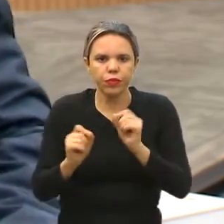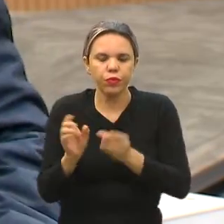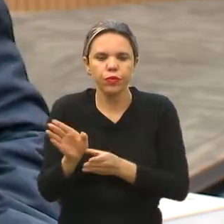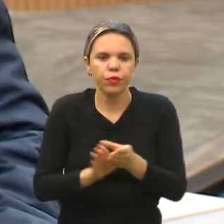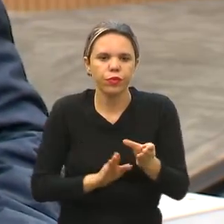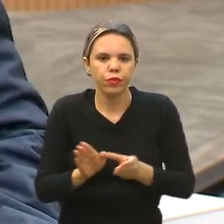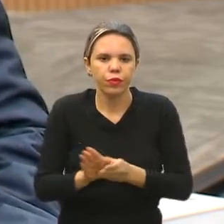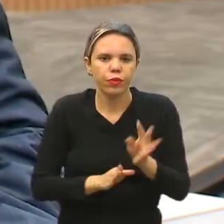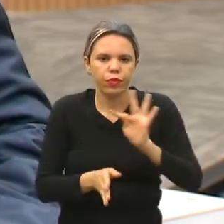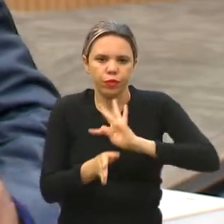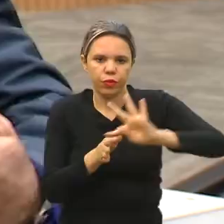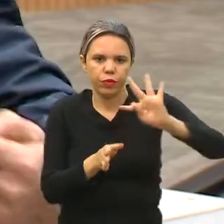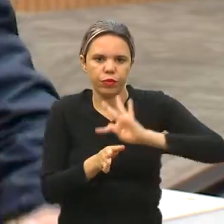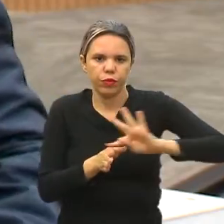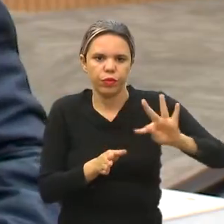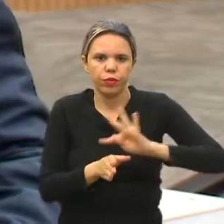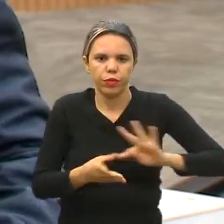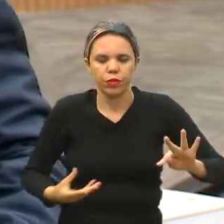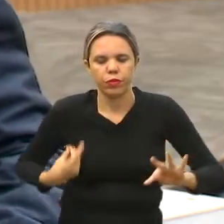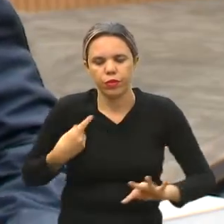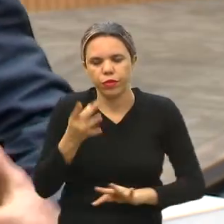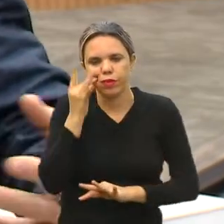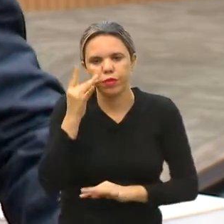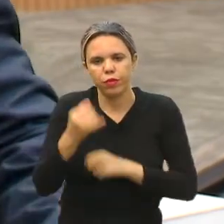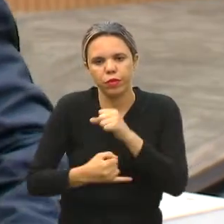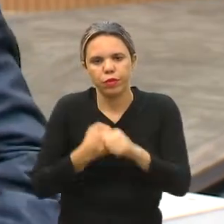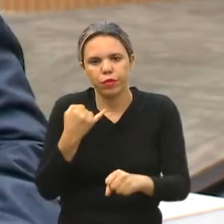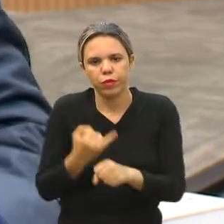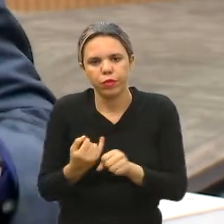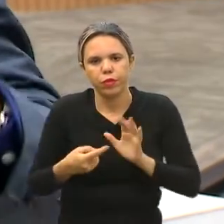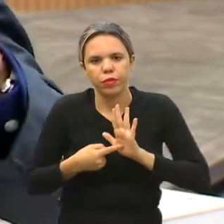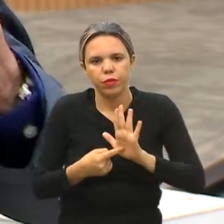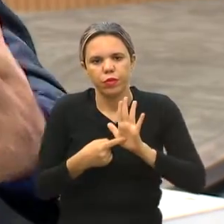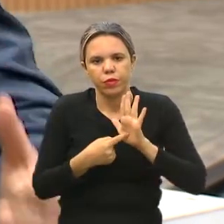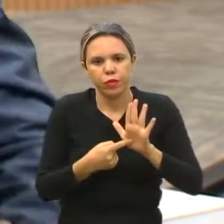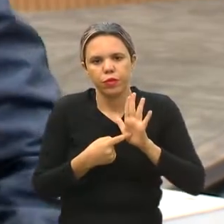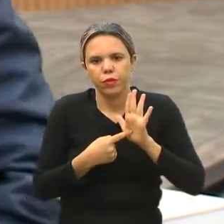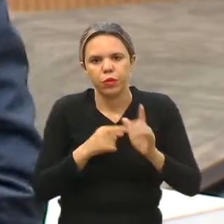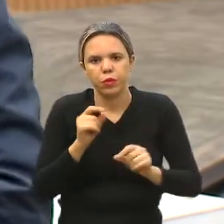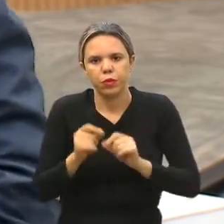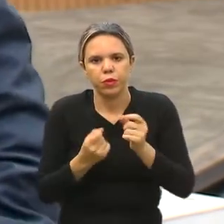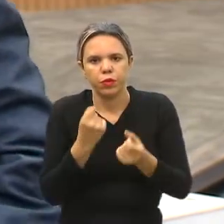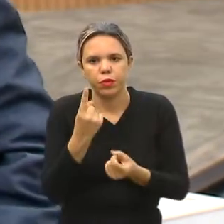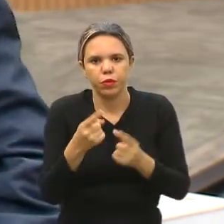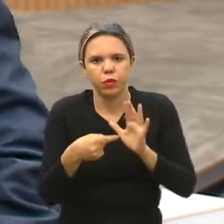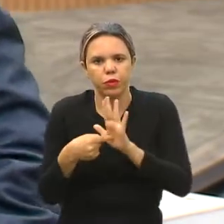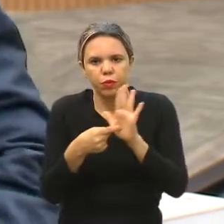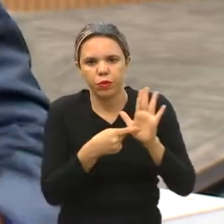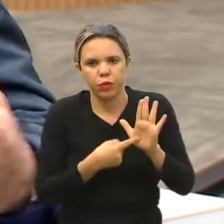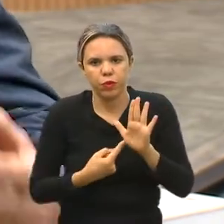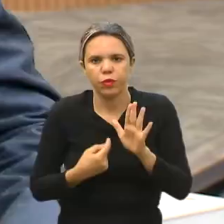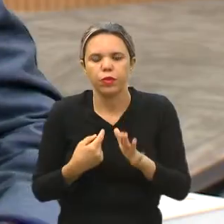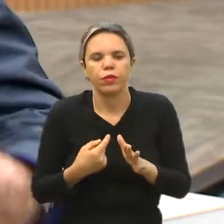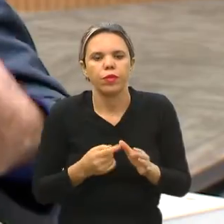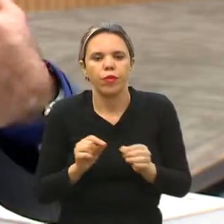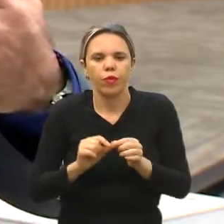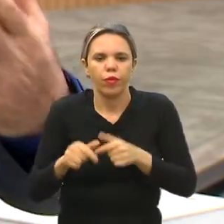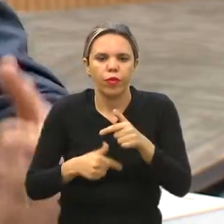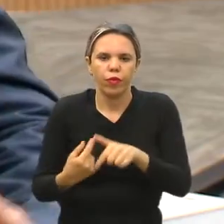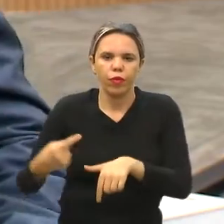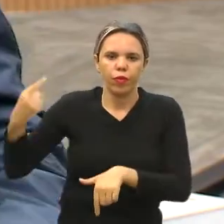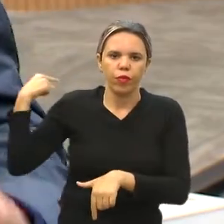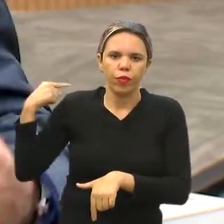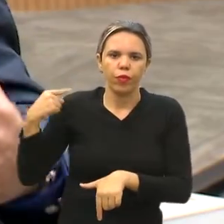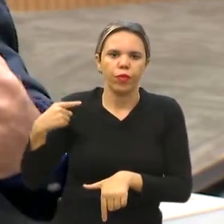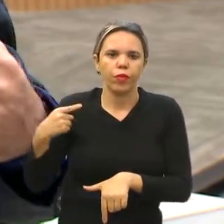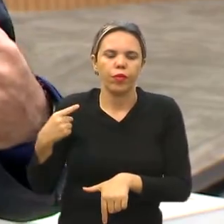em que o conselho tutelar se fez presente virtualmente, apresentando algumas sinalizações daquilo que eles